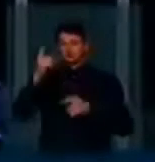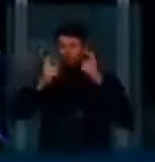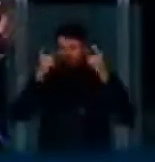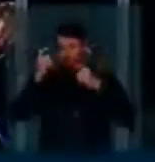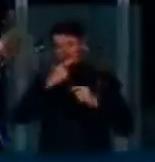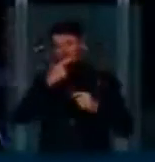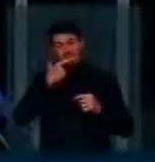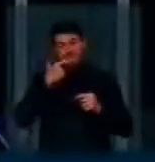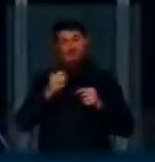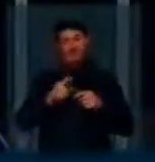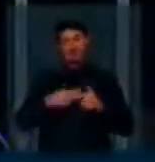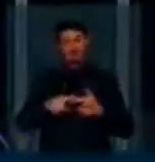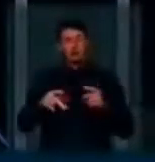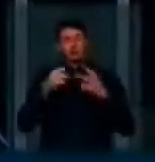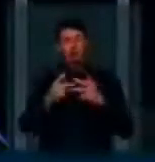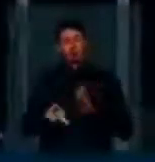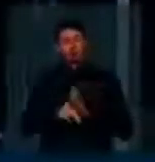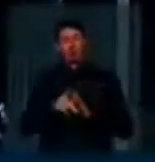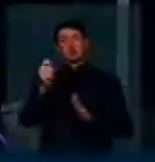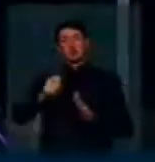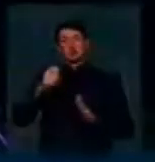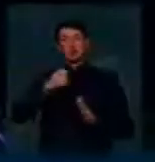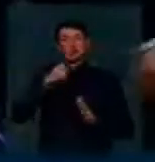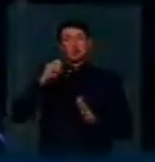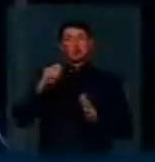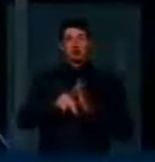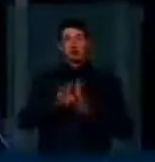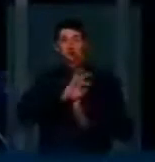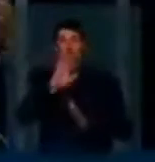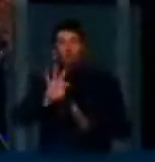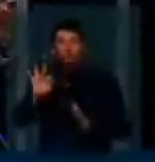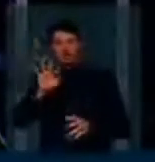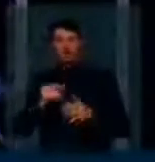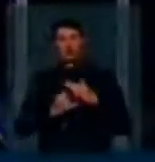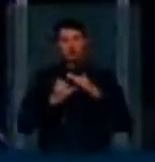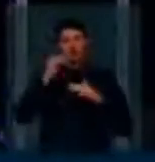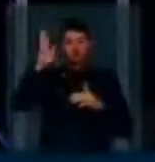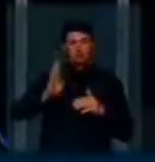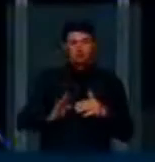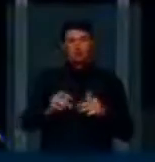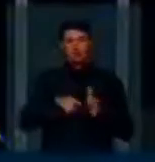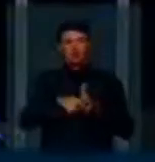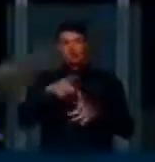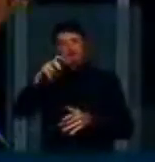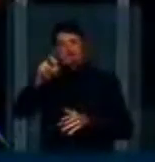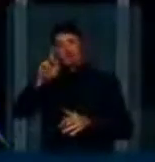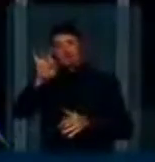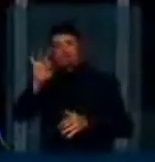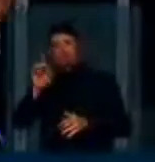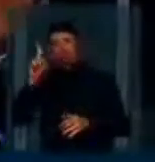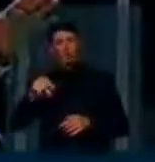questões levantadas aqui pela Associação dos Delegados da Polícia Federal, do Instituto Brasileiro de Peritos, essa questão do